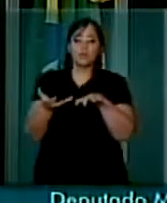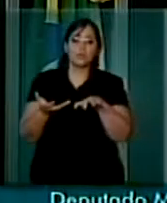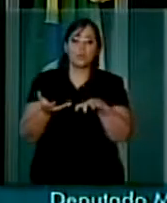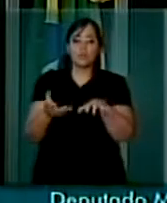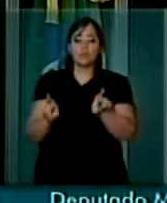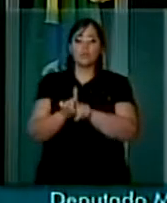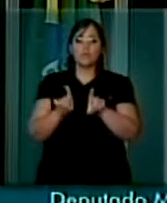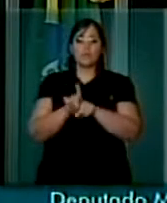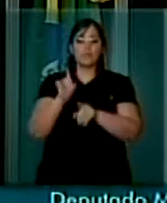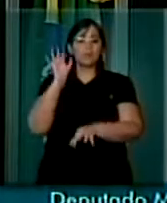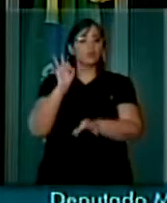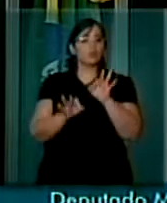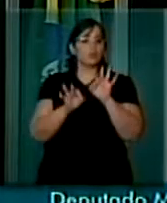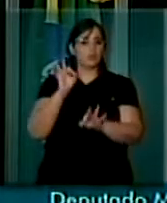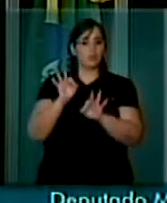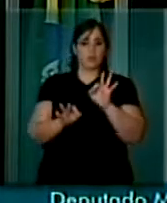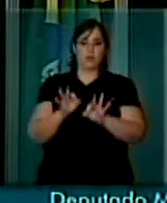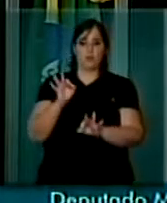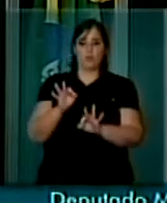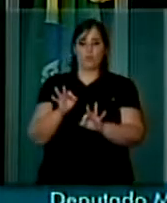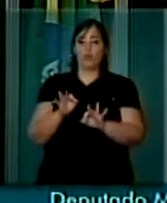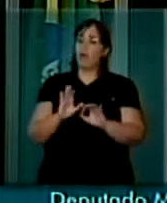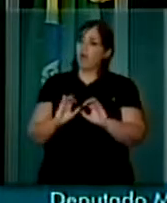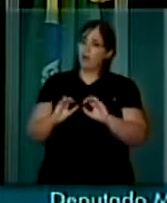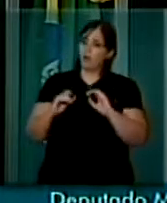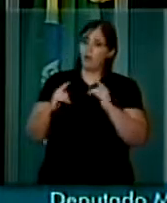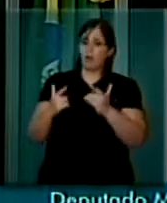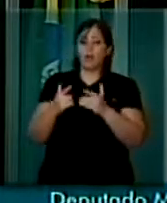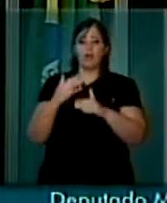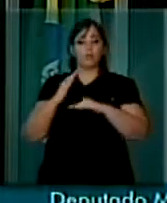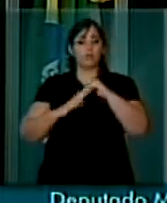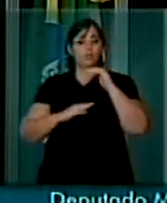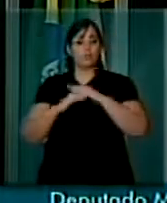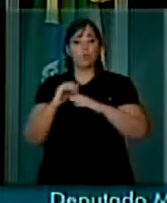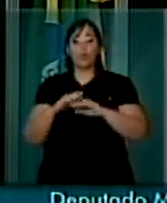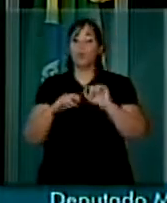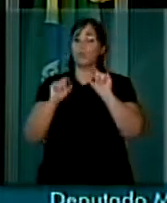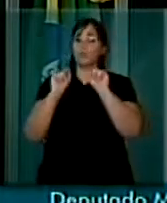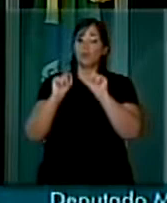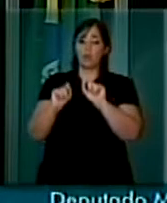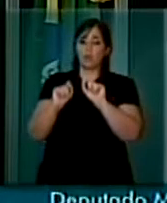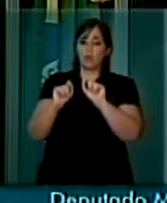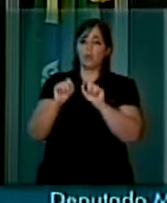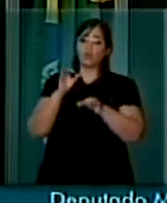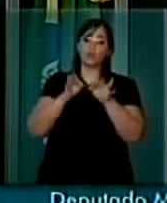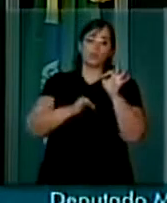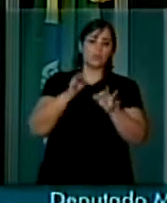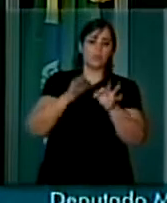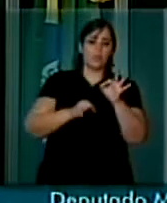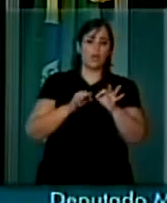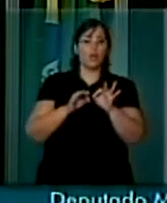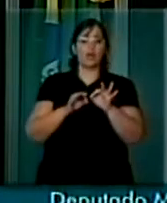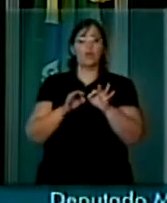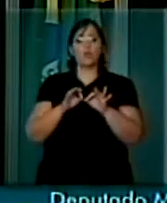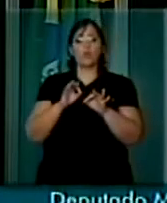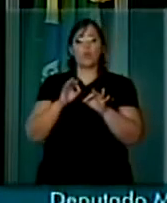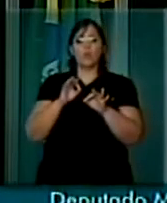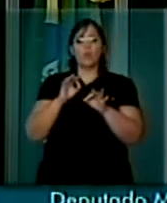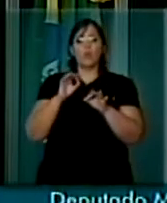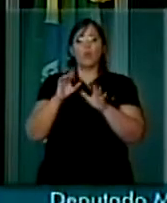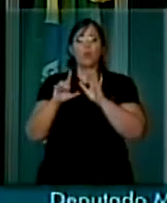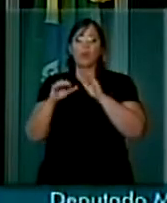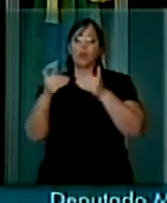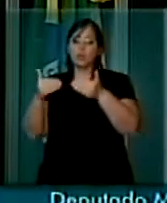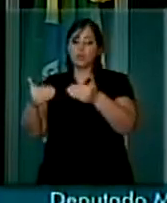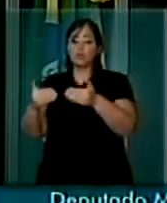e judiciário. Claro, no que diz respeito, judiciário e legislativo,